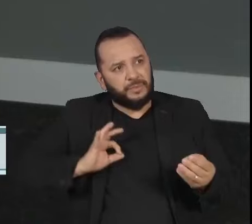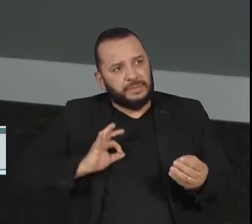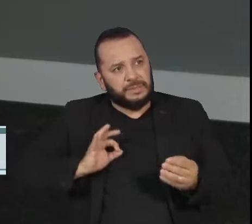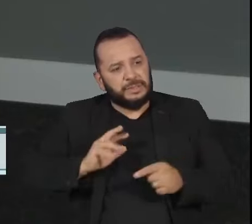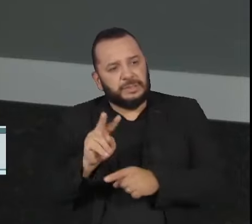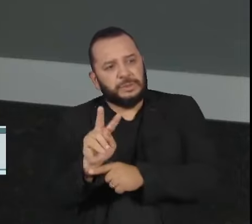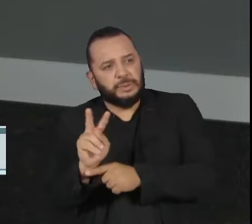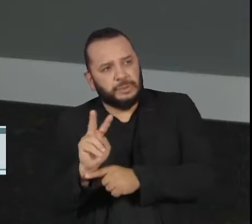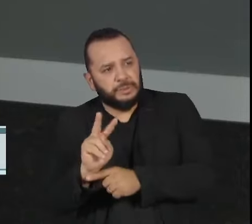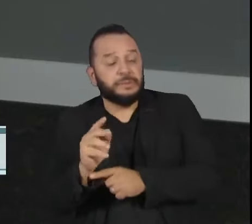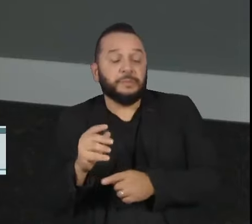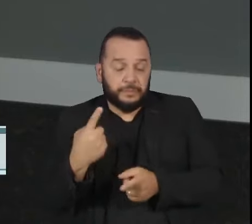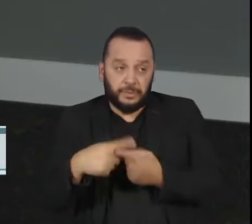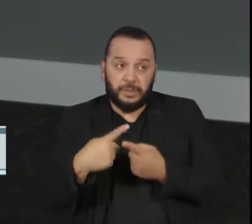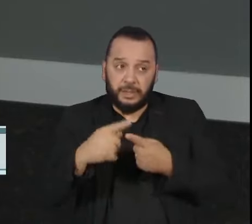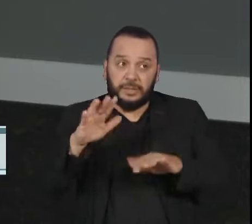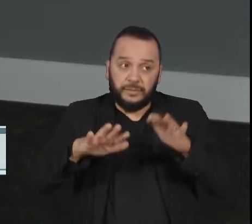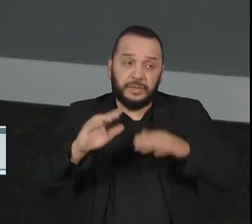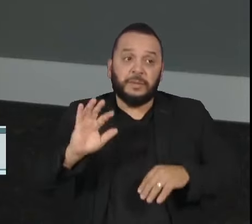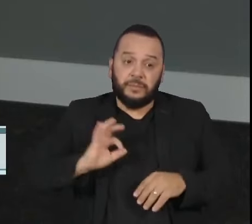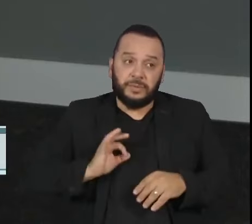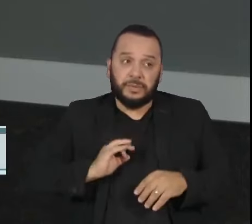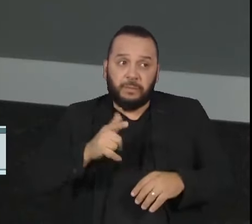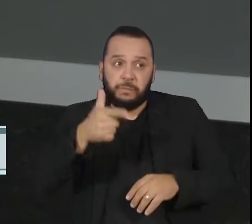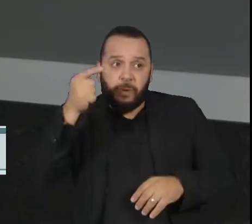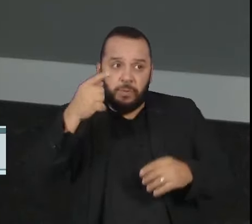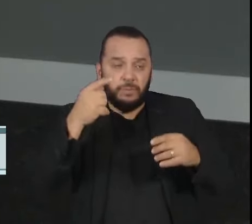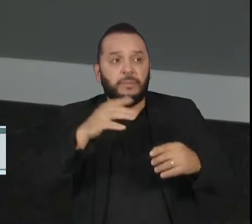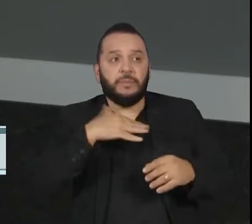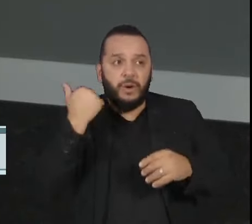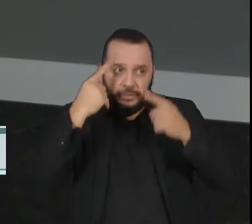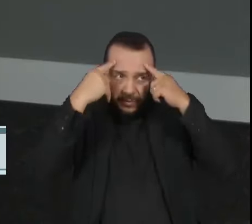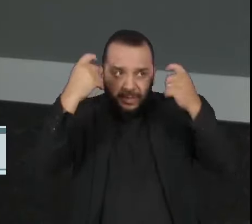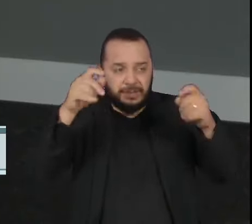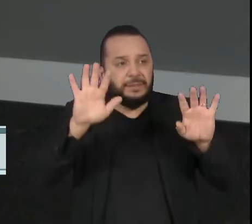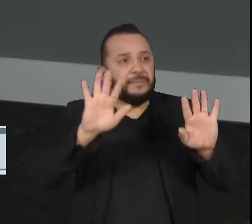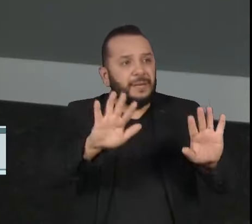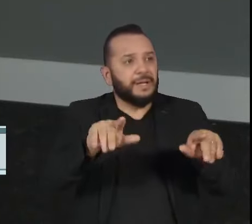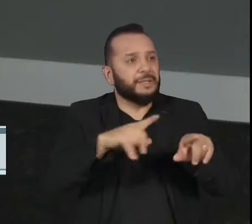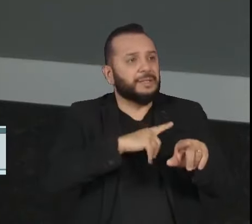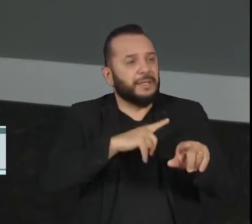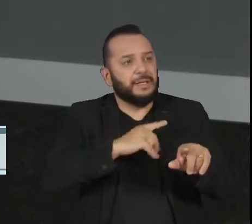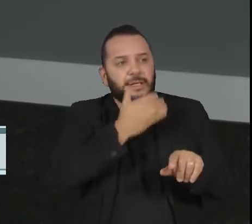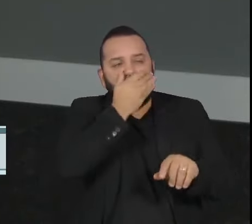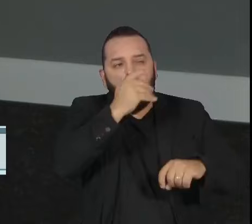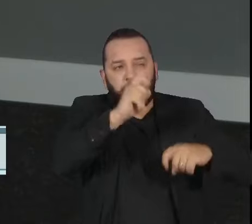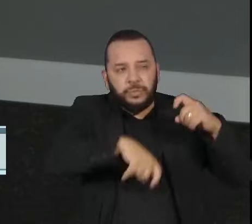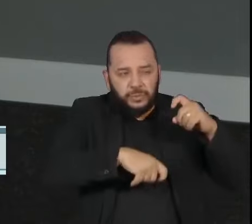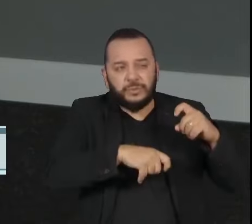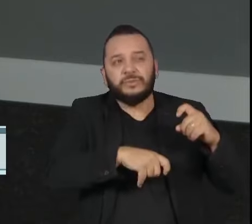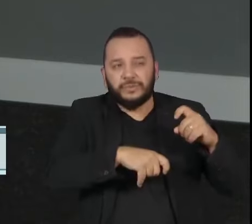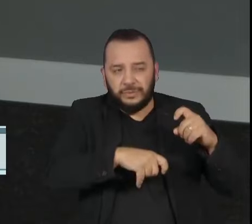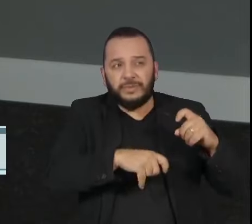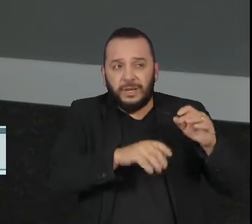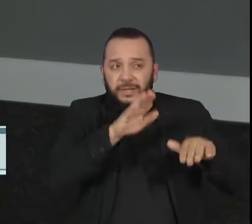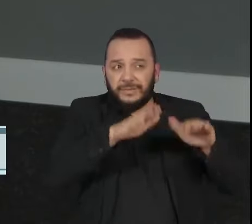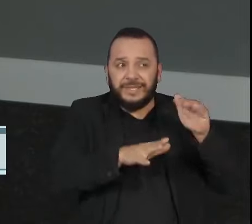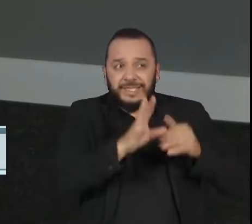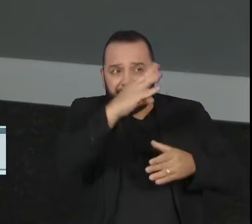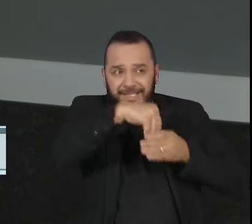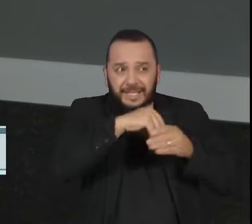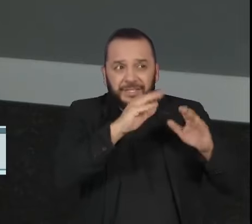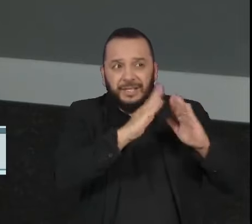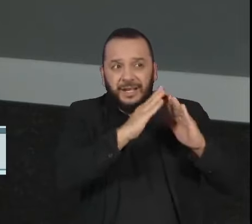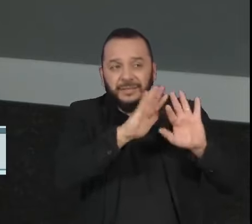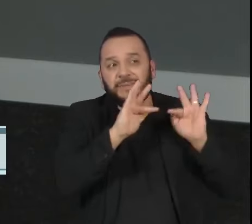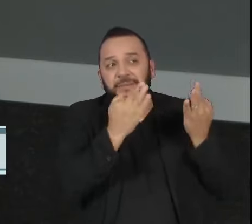caso das mortes violentas. Mas no caso dos abusos sexuais, esse abusador, em geral, está dentro de casa.